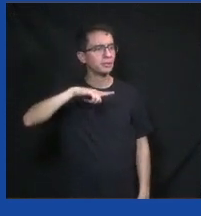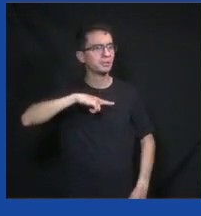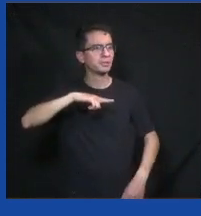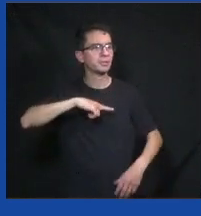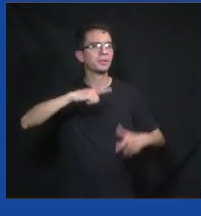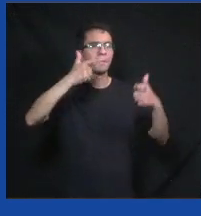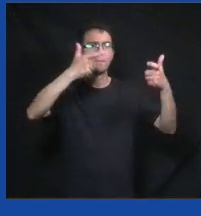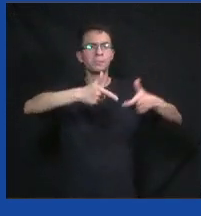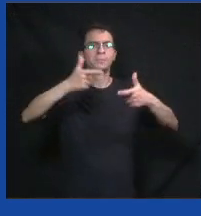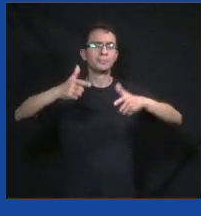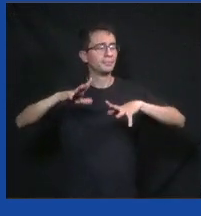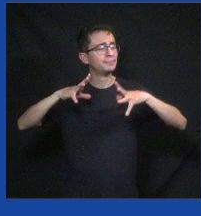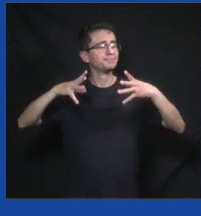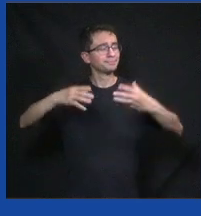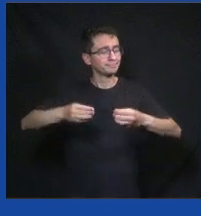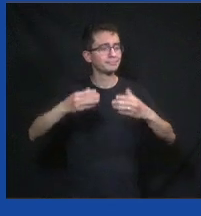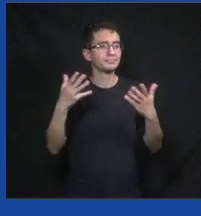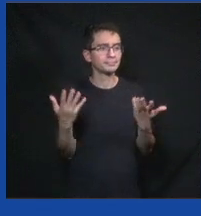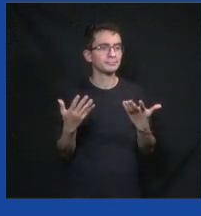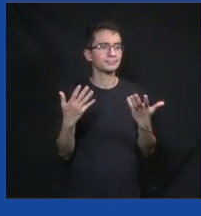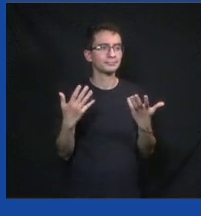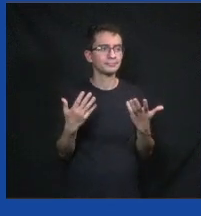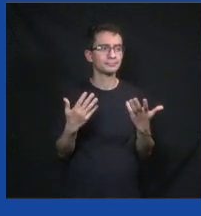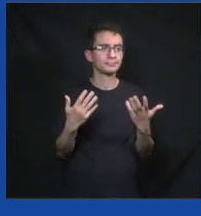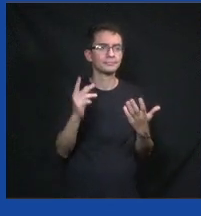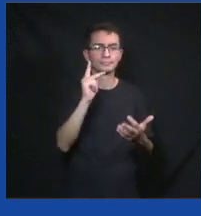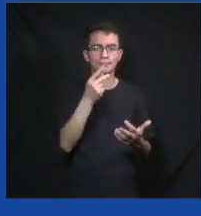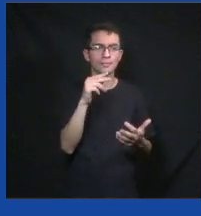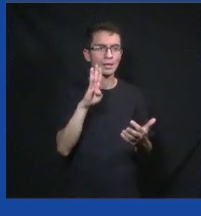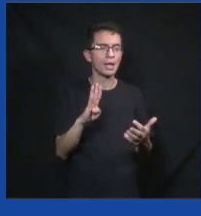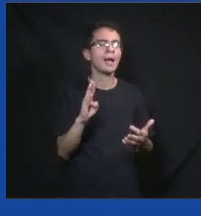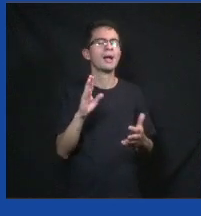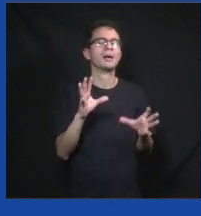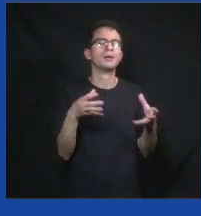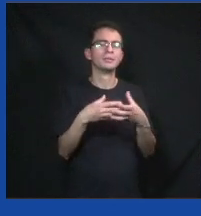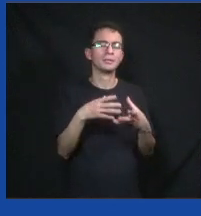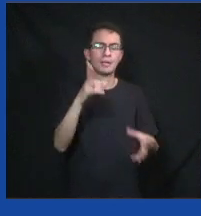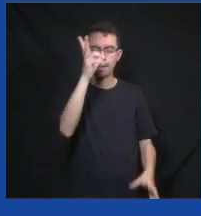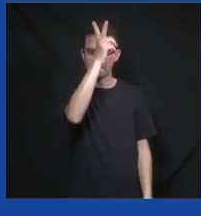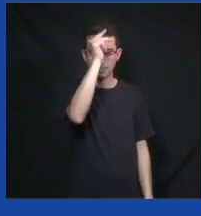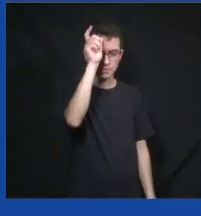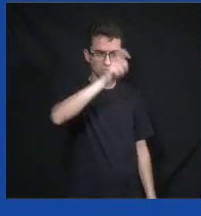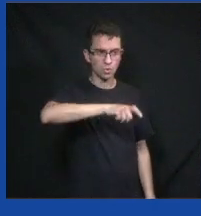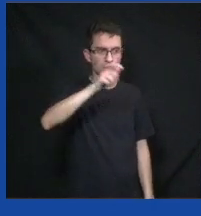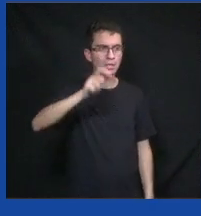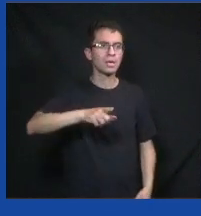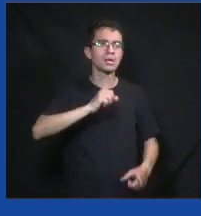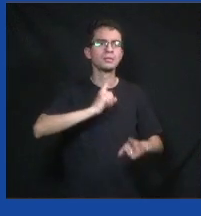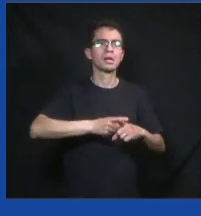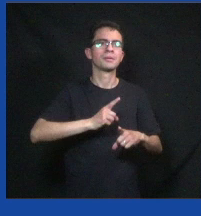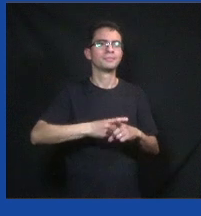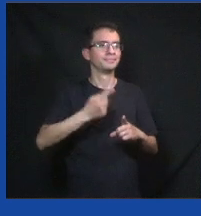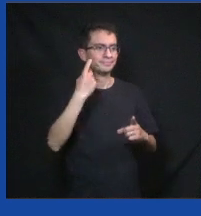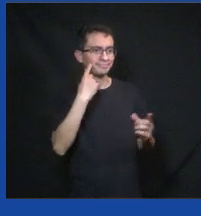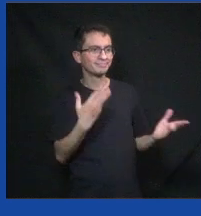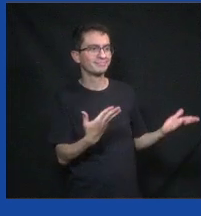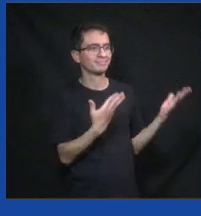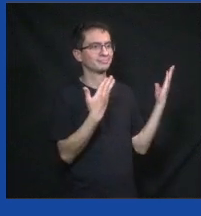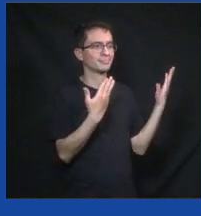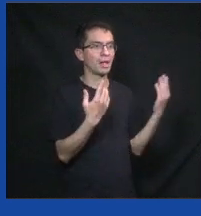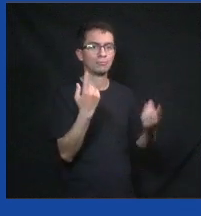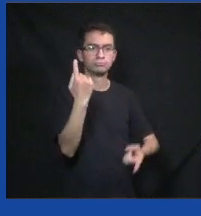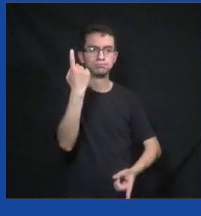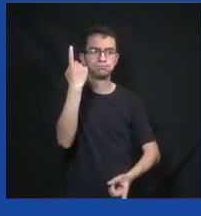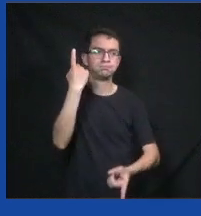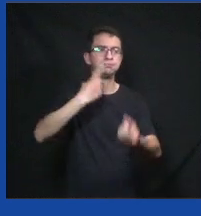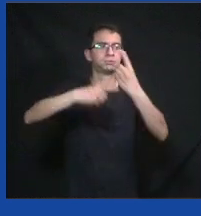participação do cidadão. Acaba que a gente é um grande hub de prefeituras também, de gestores públicos, porque está todo mundo dentro, a plataforma evolui para todo mundo